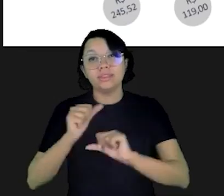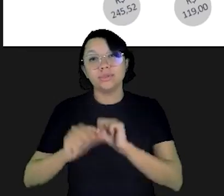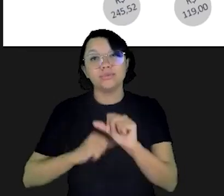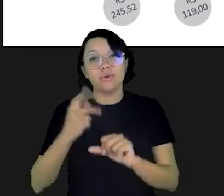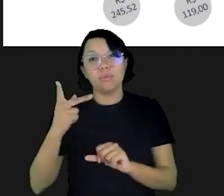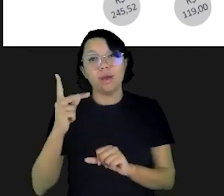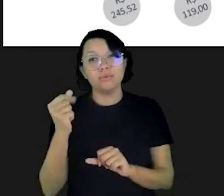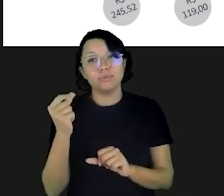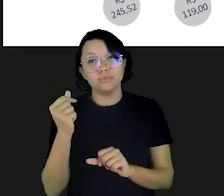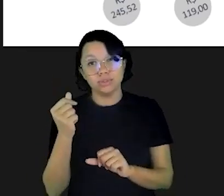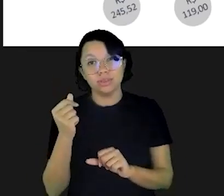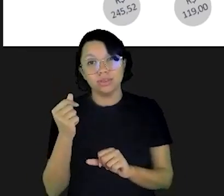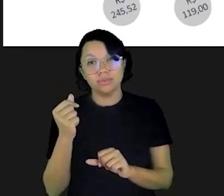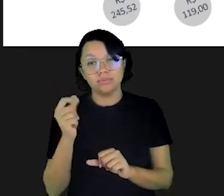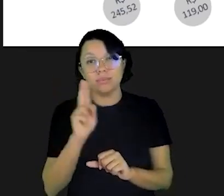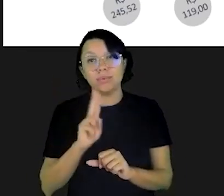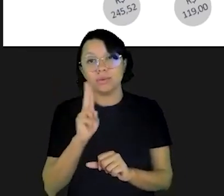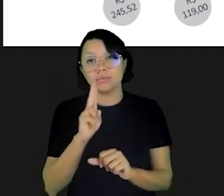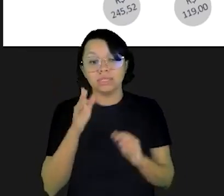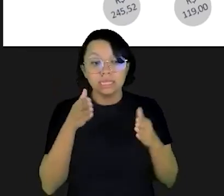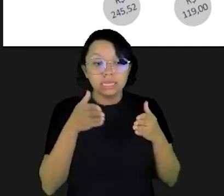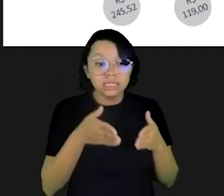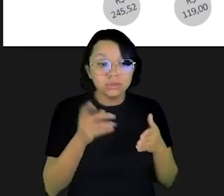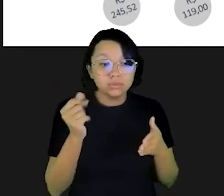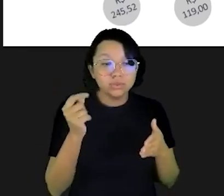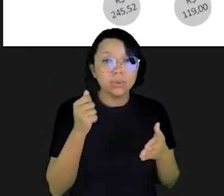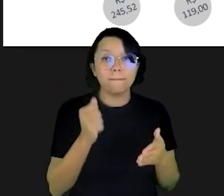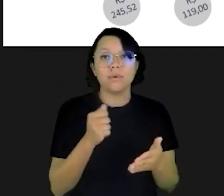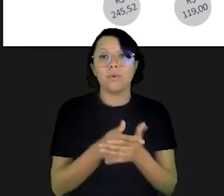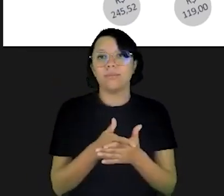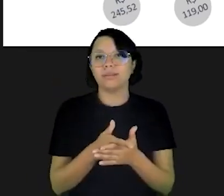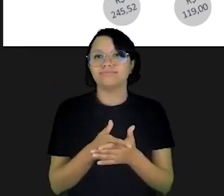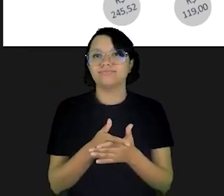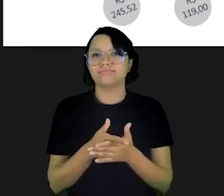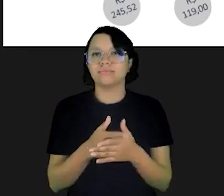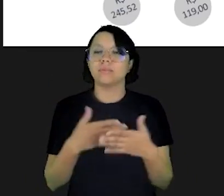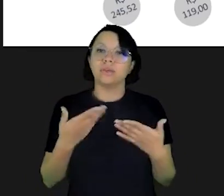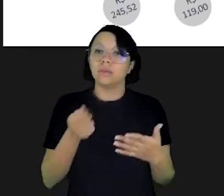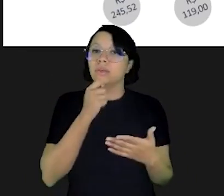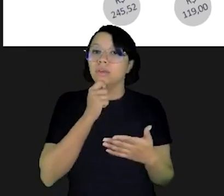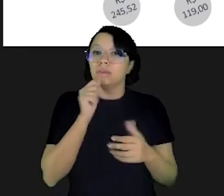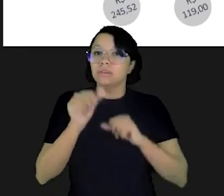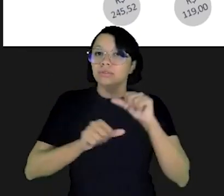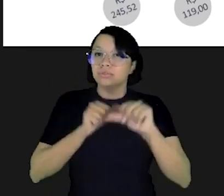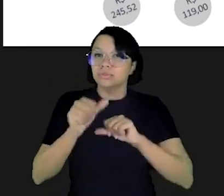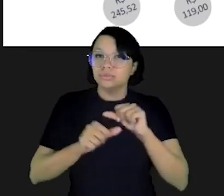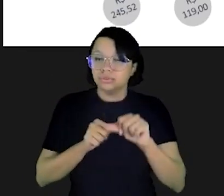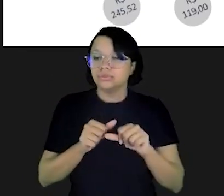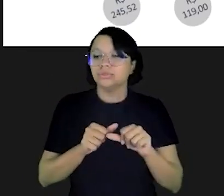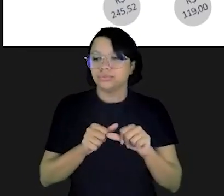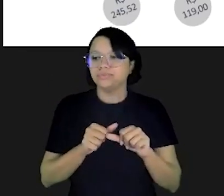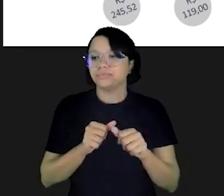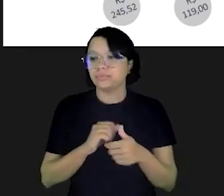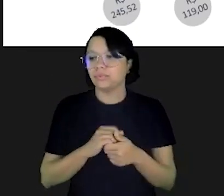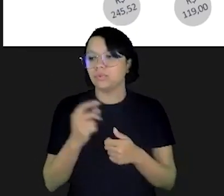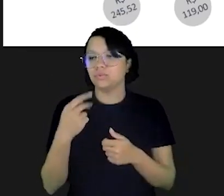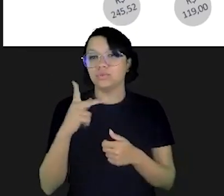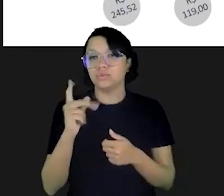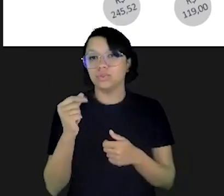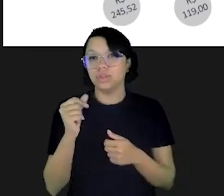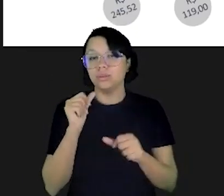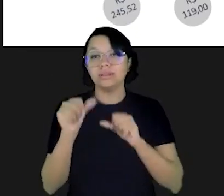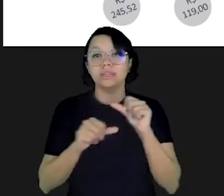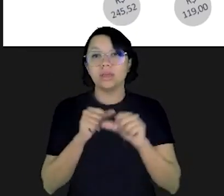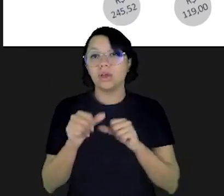você converta o dinheiro para aquilo que o dinheiro pode comprar ou ainda outra forma de converter